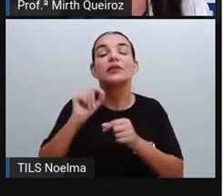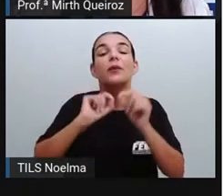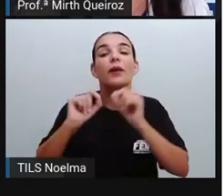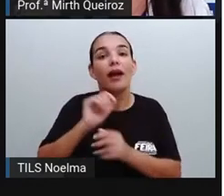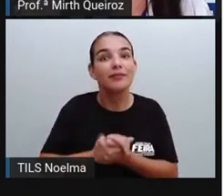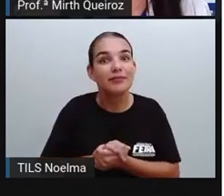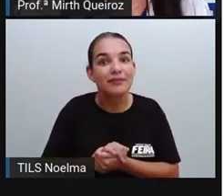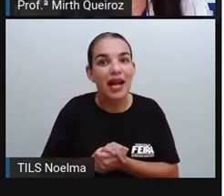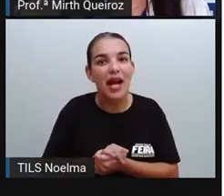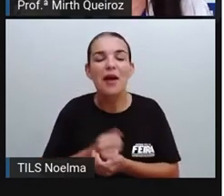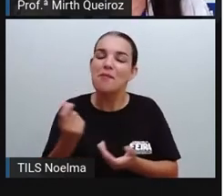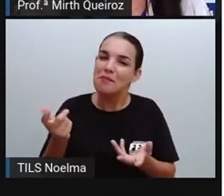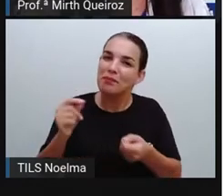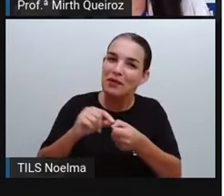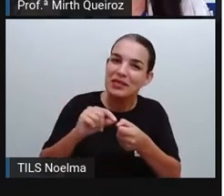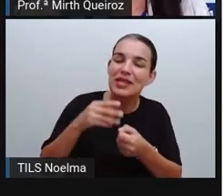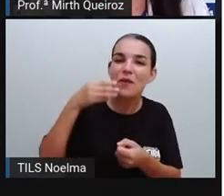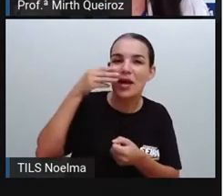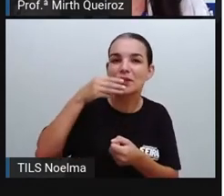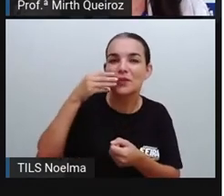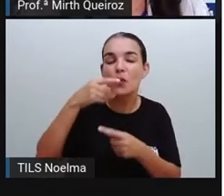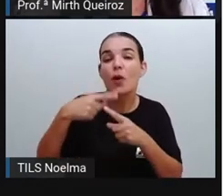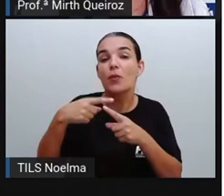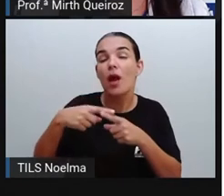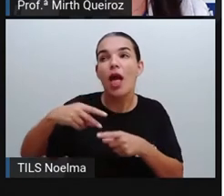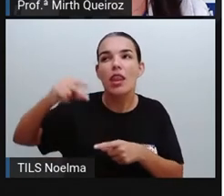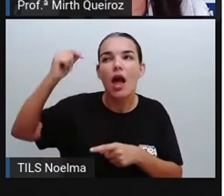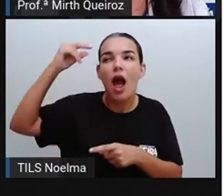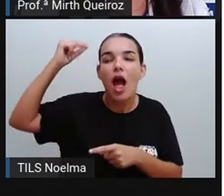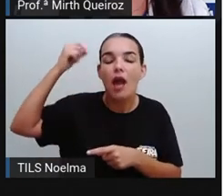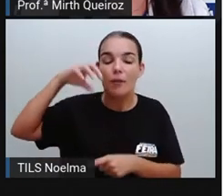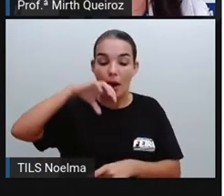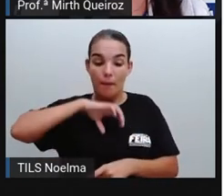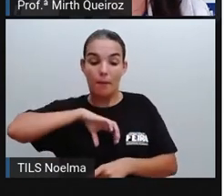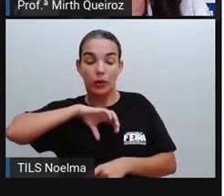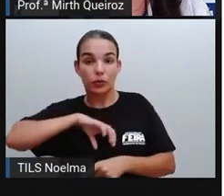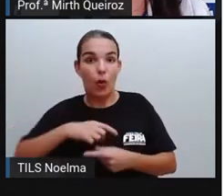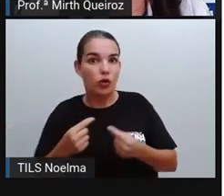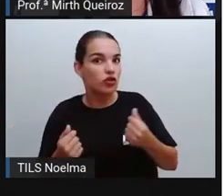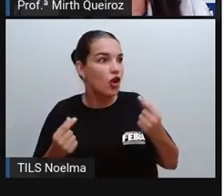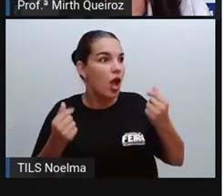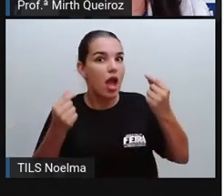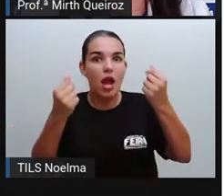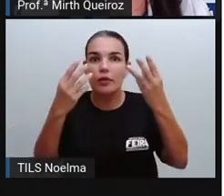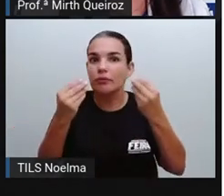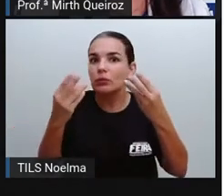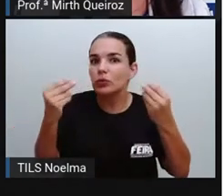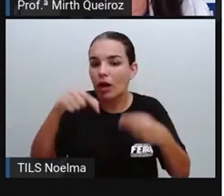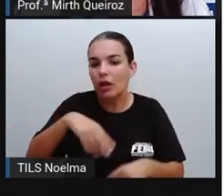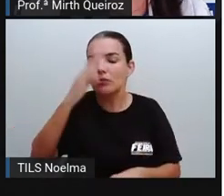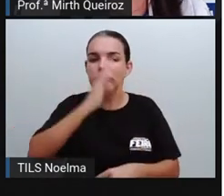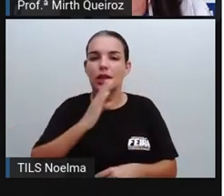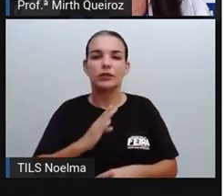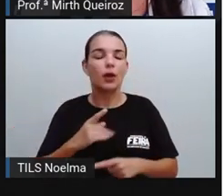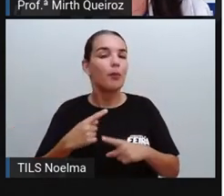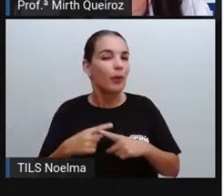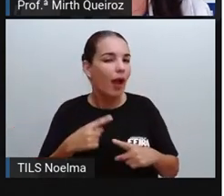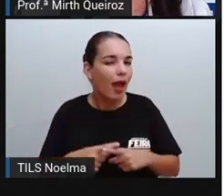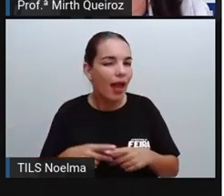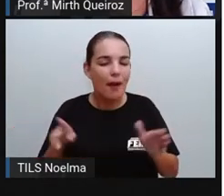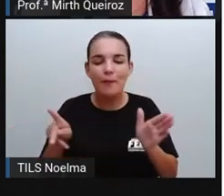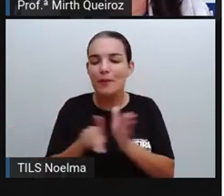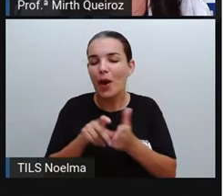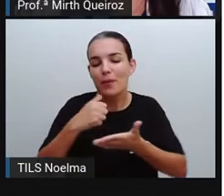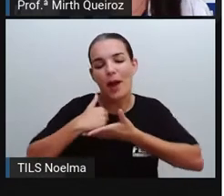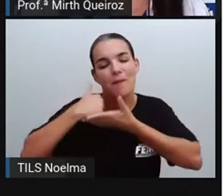para a produção do açúcar. Por que naquela época, Portugal ganhou muito dinheiro com o Brasil em relação a isso? Porque a própria